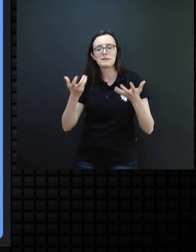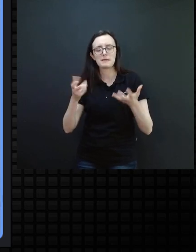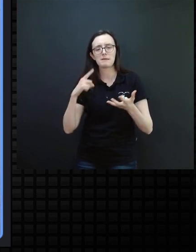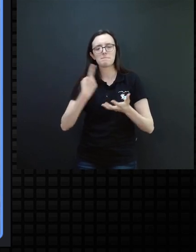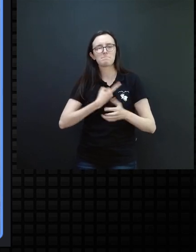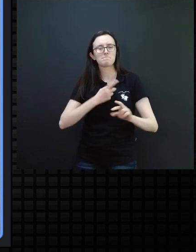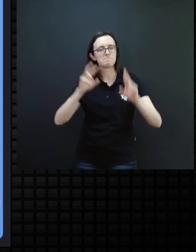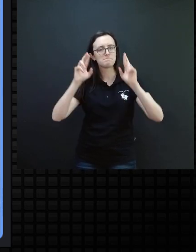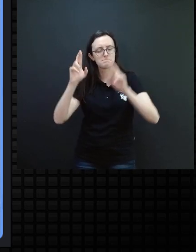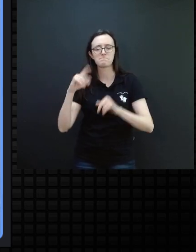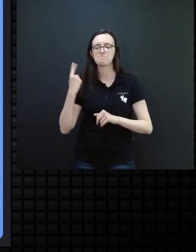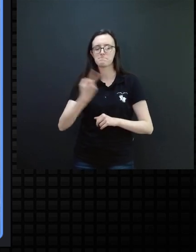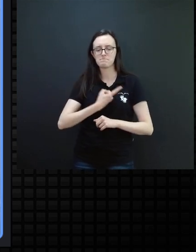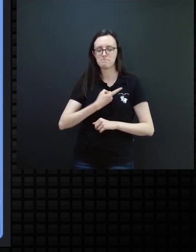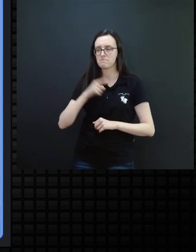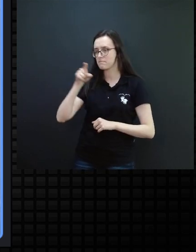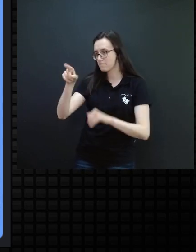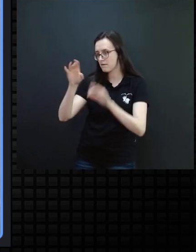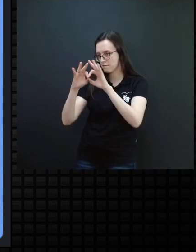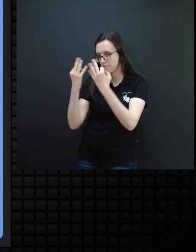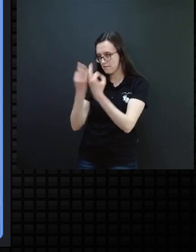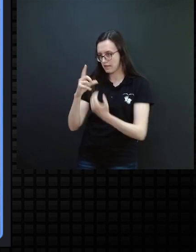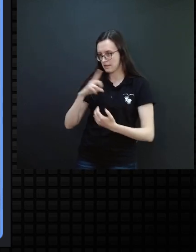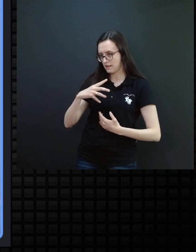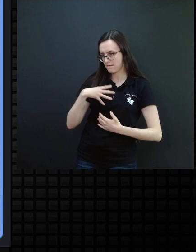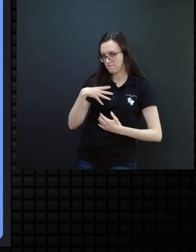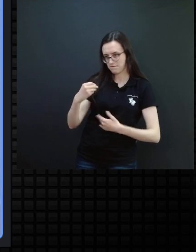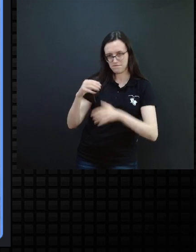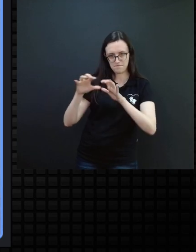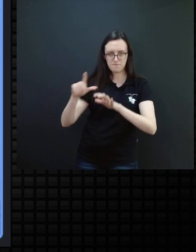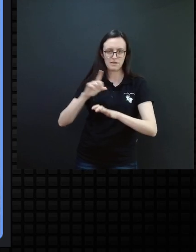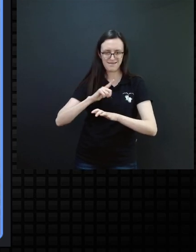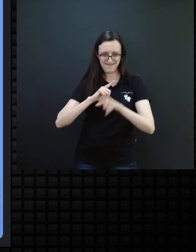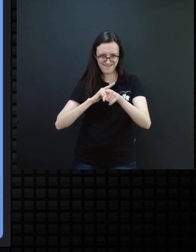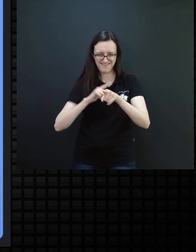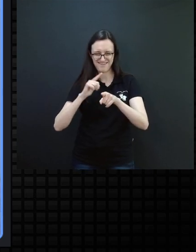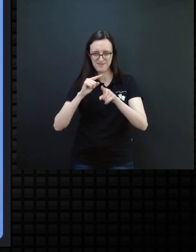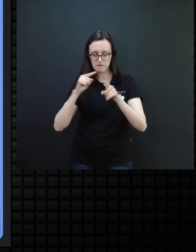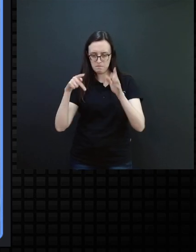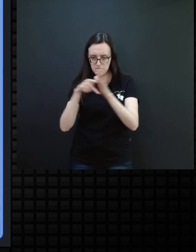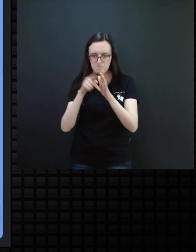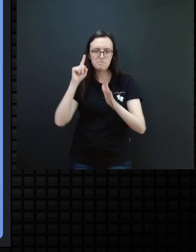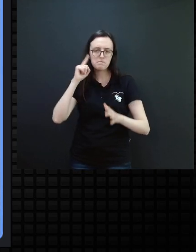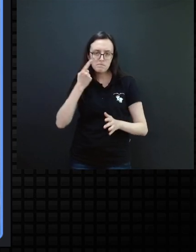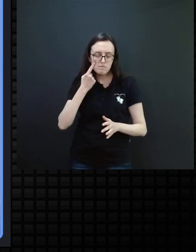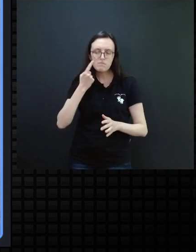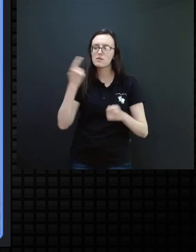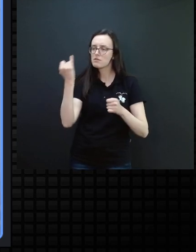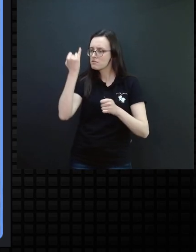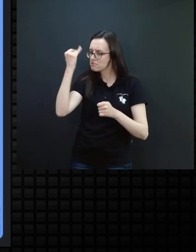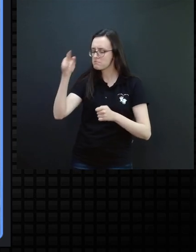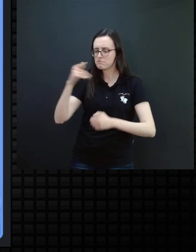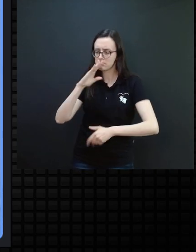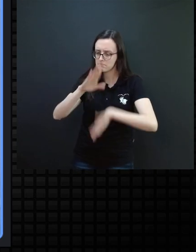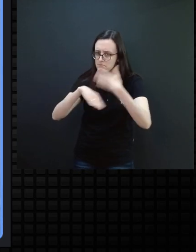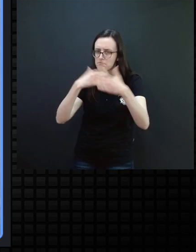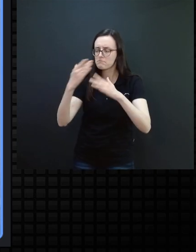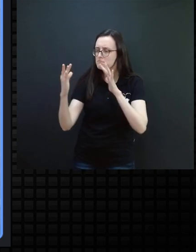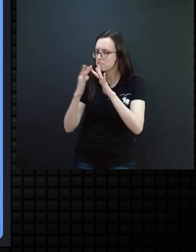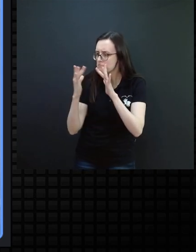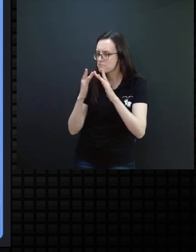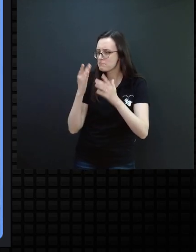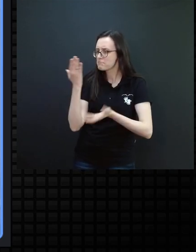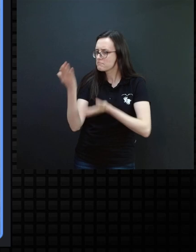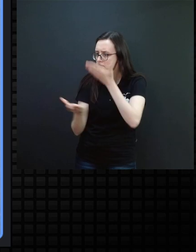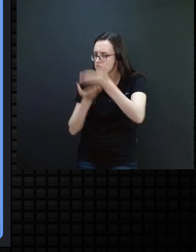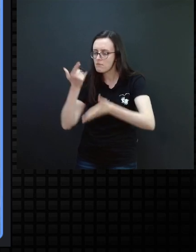de uma família que tem um filho típico, né, que ele esteja dentro dos marcos de desenvolvimento, seis meses senta, começa a